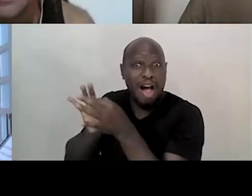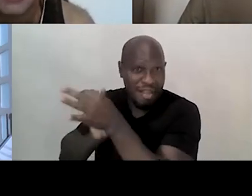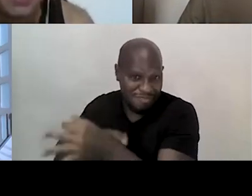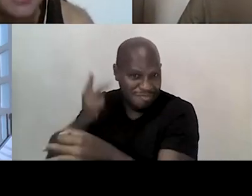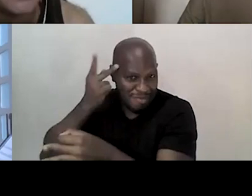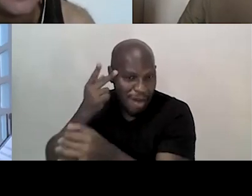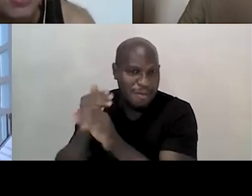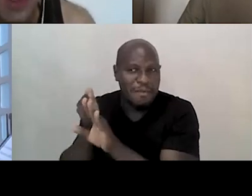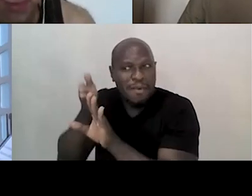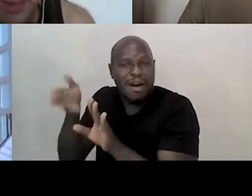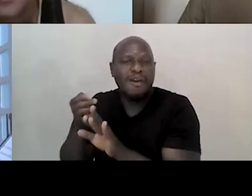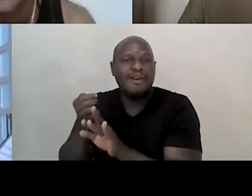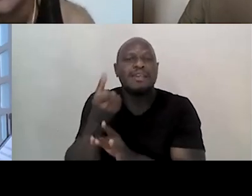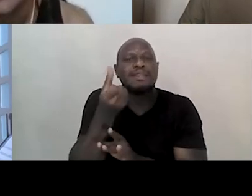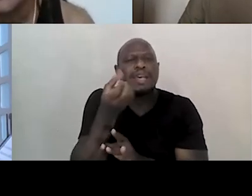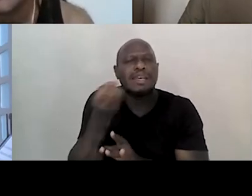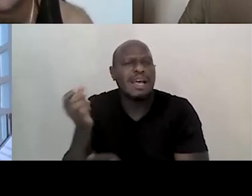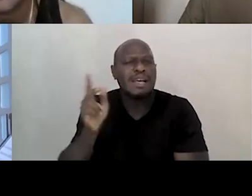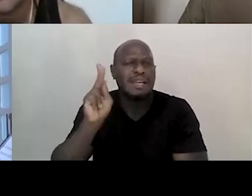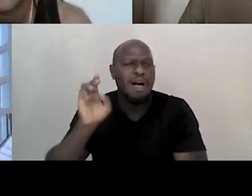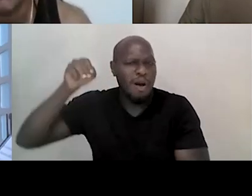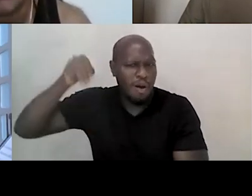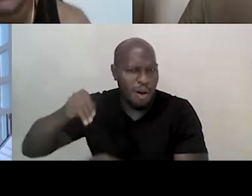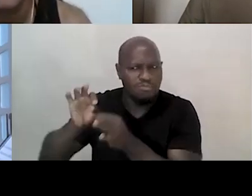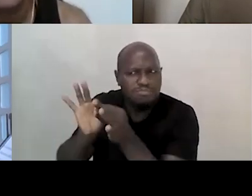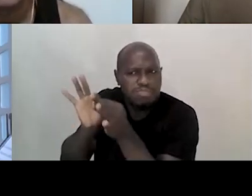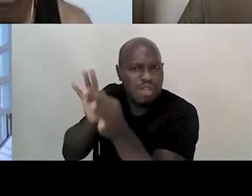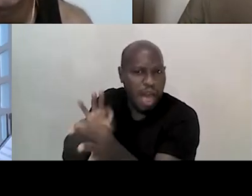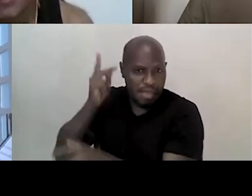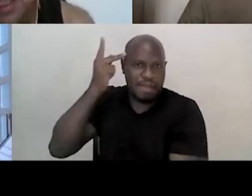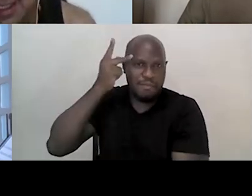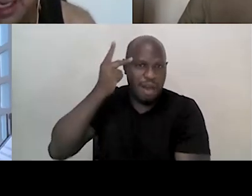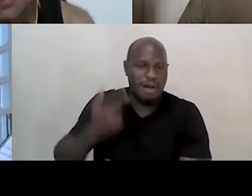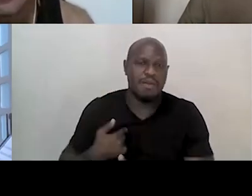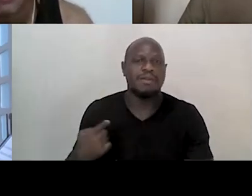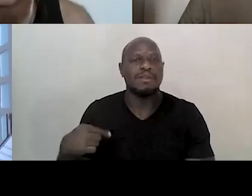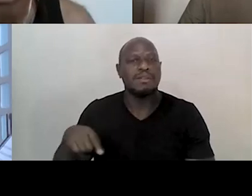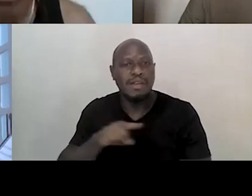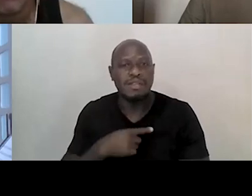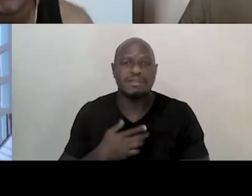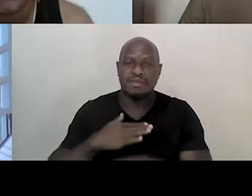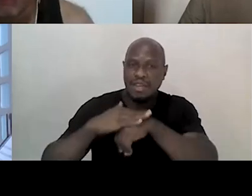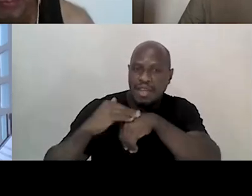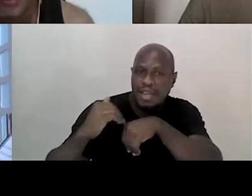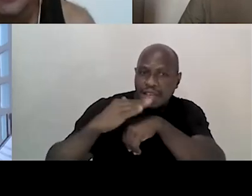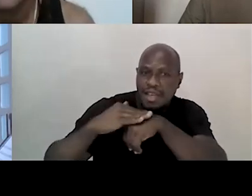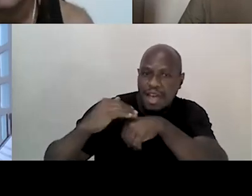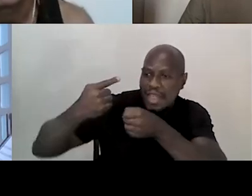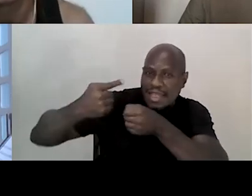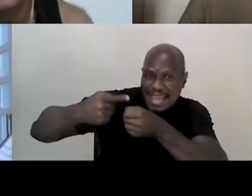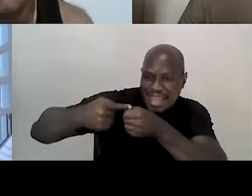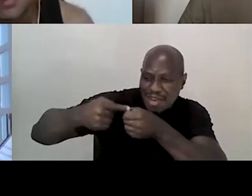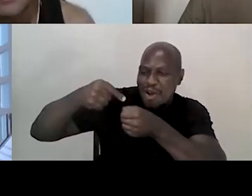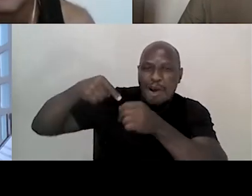Paulo, a gente está a quase 600 quilômetros de distância de São Paulo, nós chamamos até carinhosamente de interior profundo,